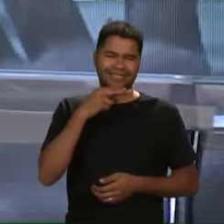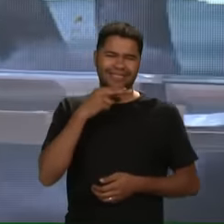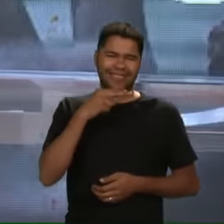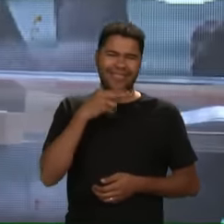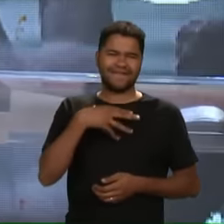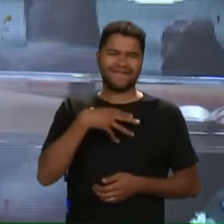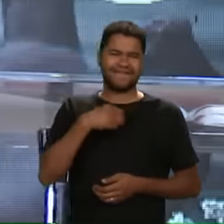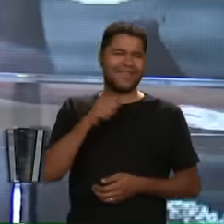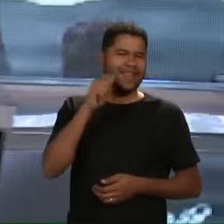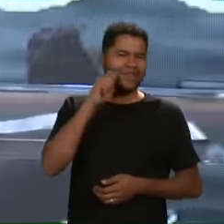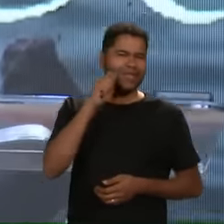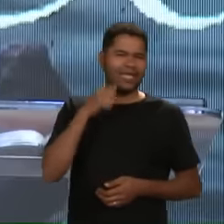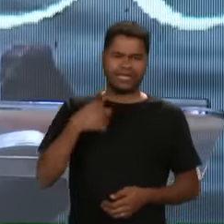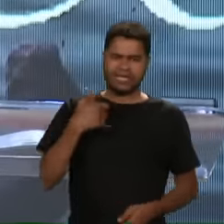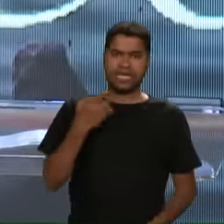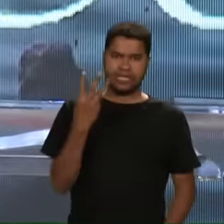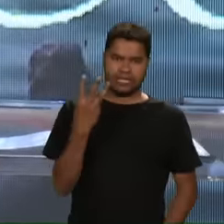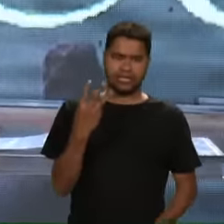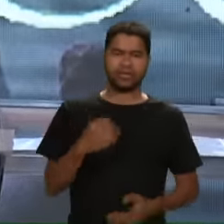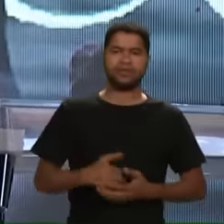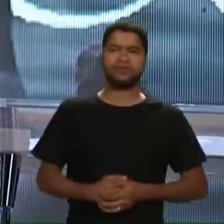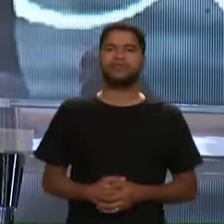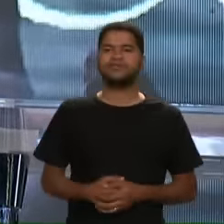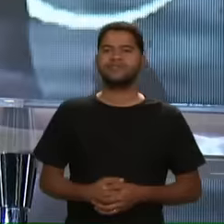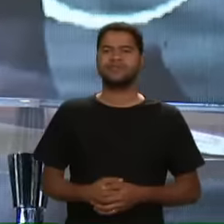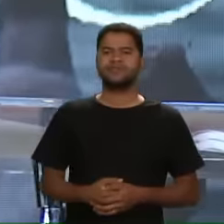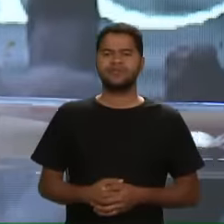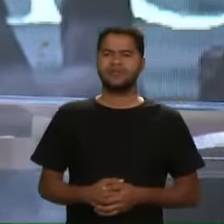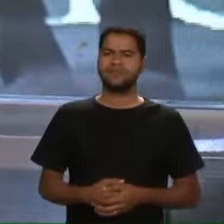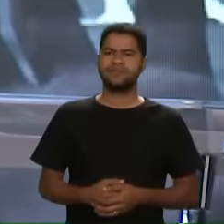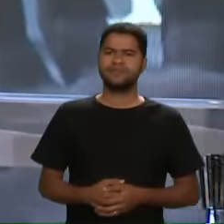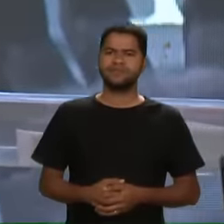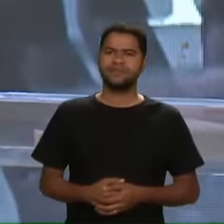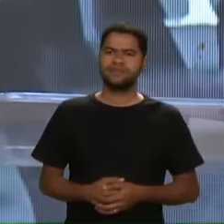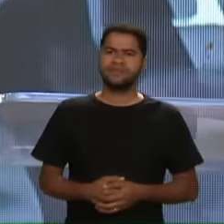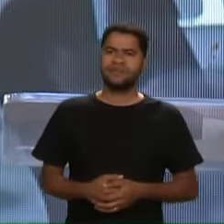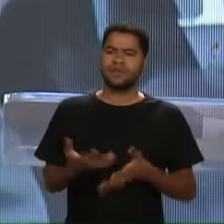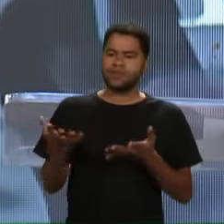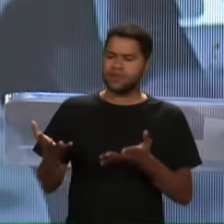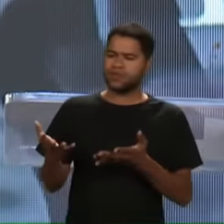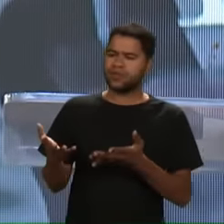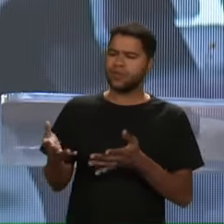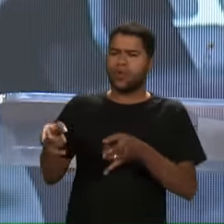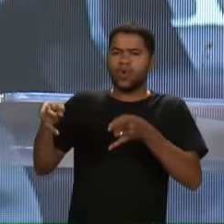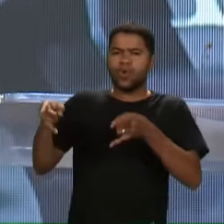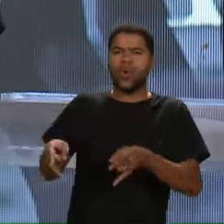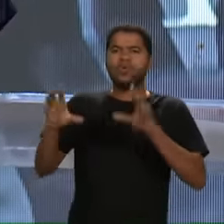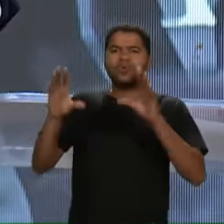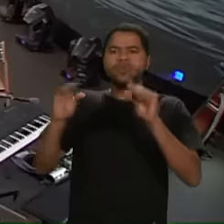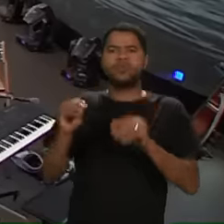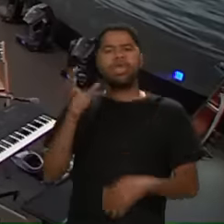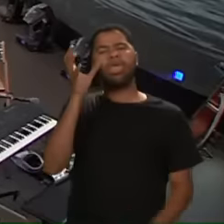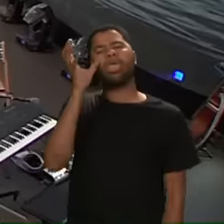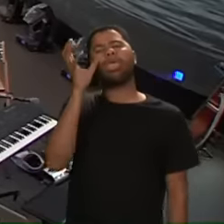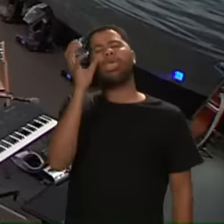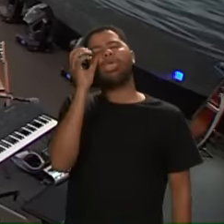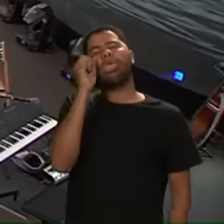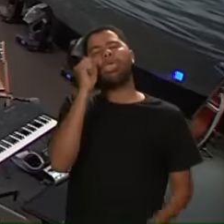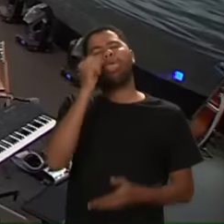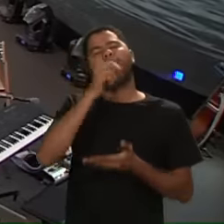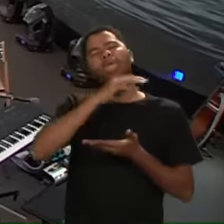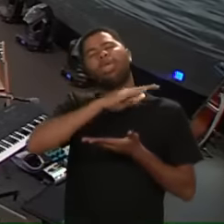Três aninhos Três aninhos Gente A gente põe ela lá no quarto escuro Ela dorme